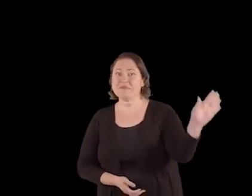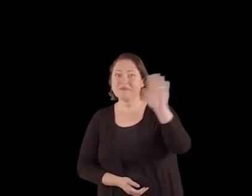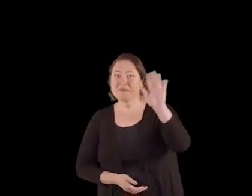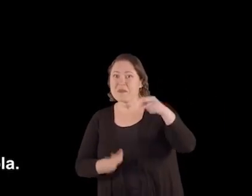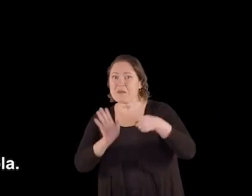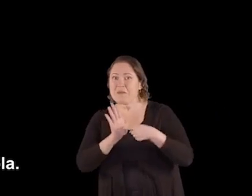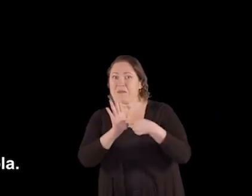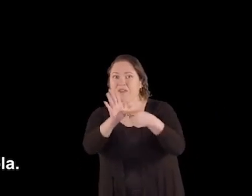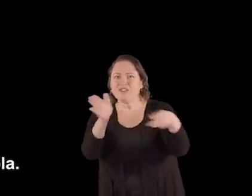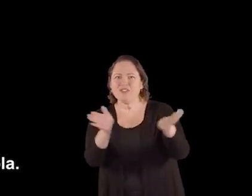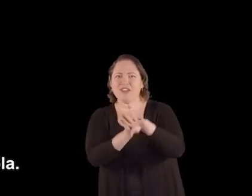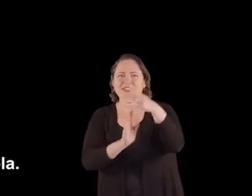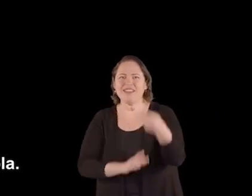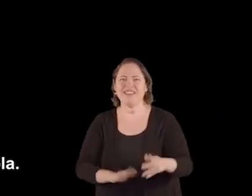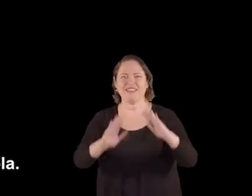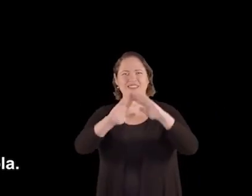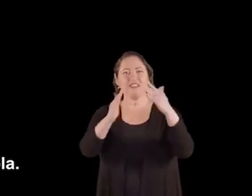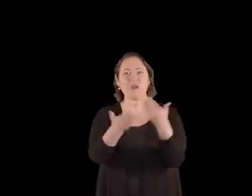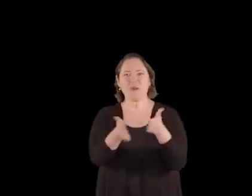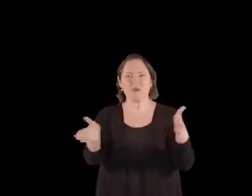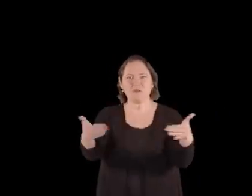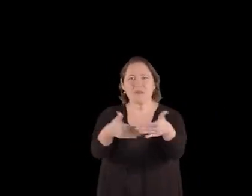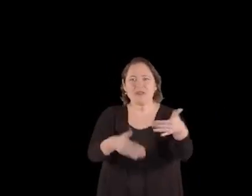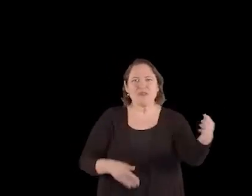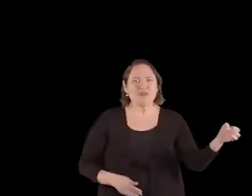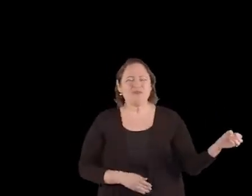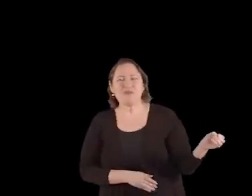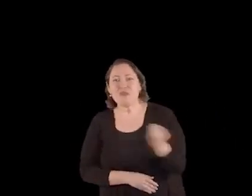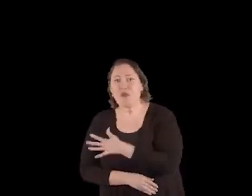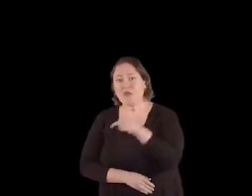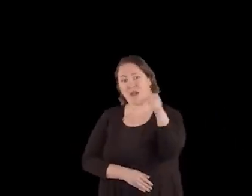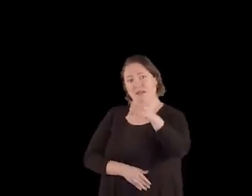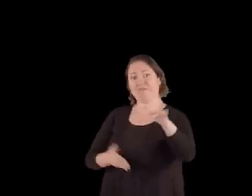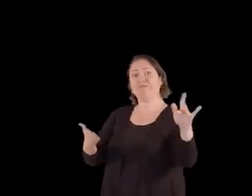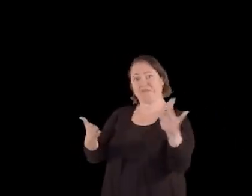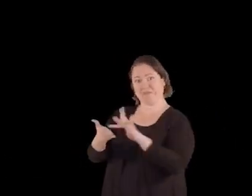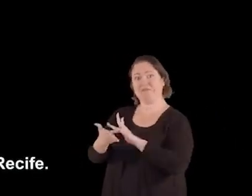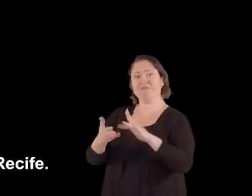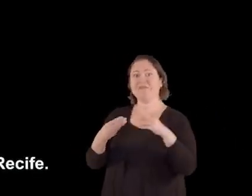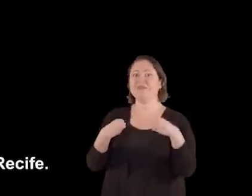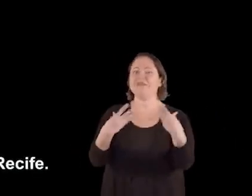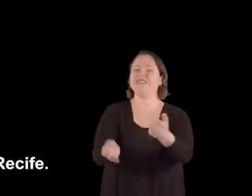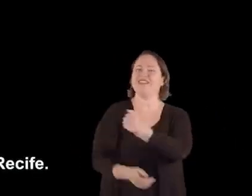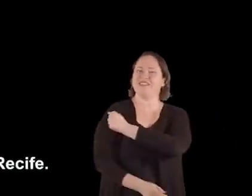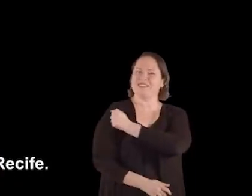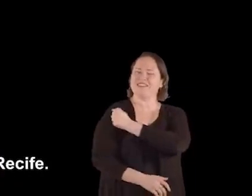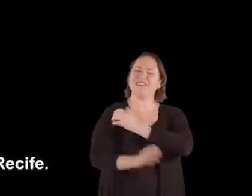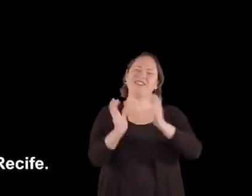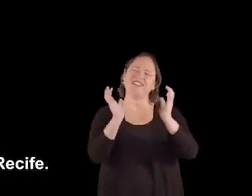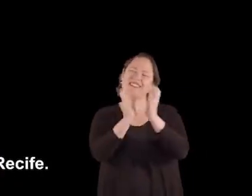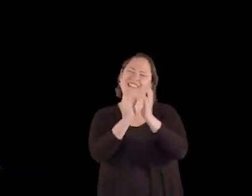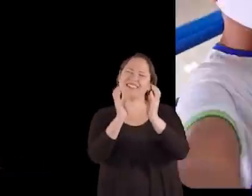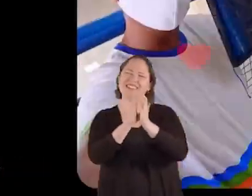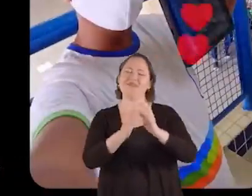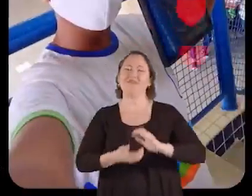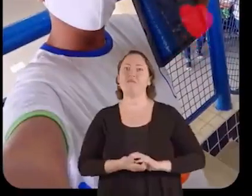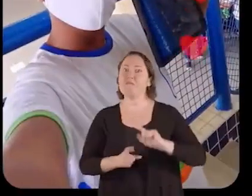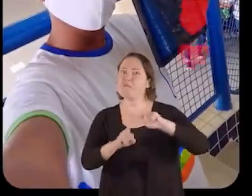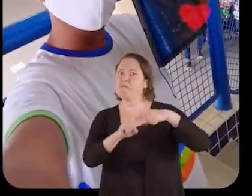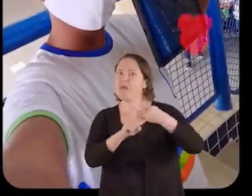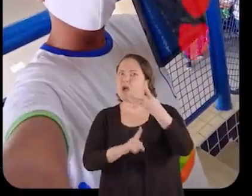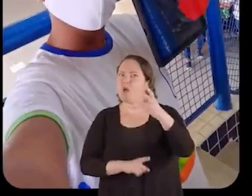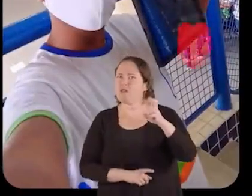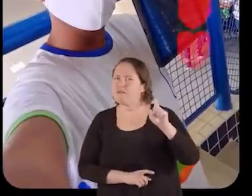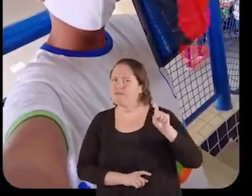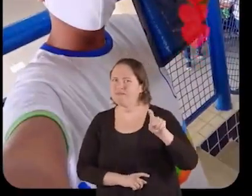Alô, galera, mochando recebidos aqui da escola, caixa novinha e aqui está o salad que está chegando para os estudantes do Recife. São mais